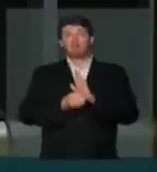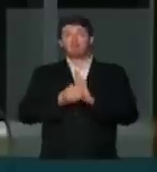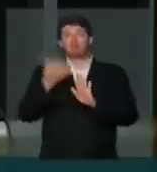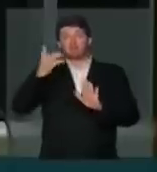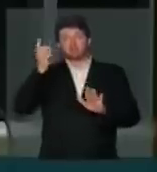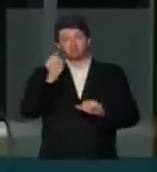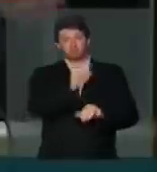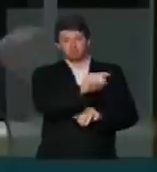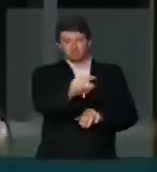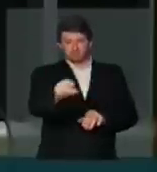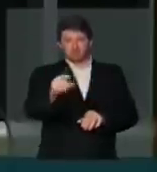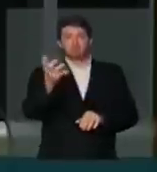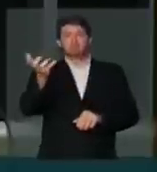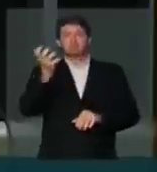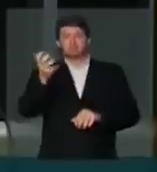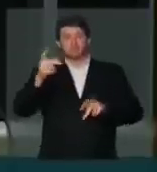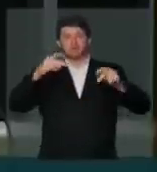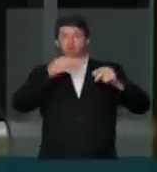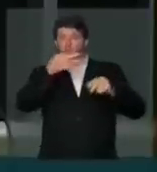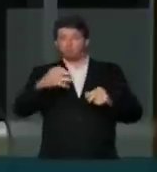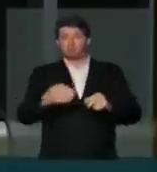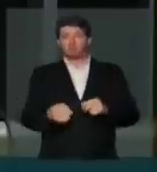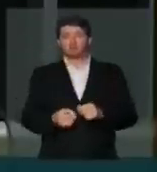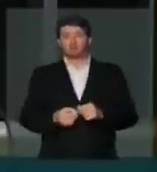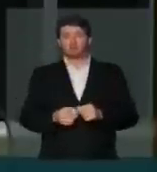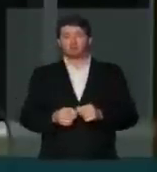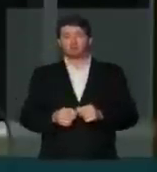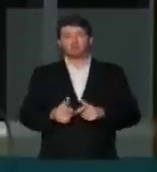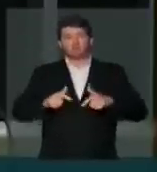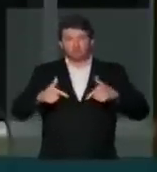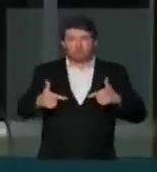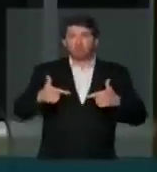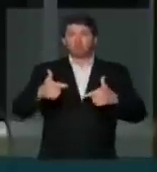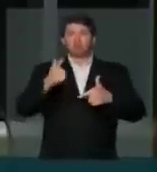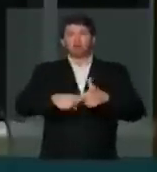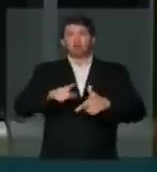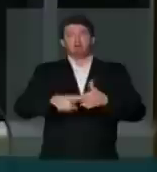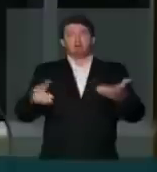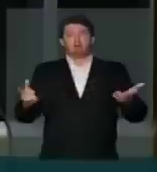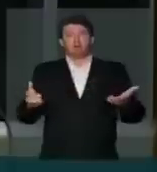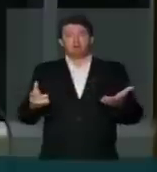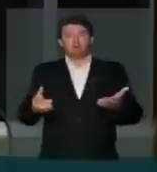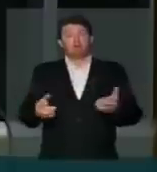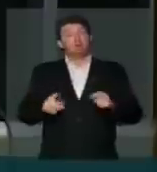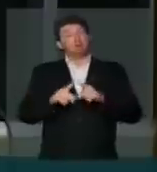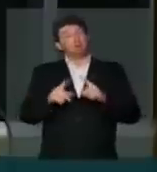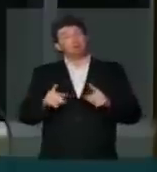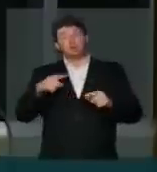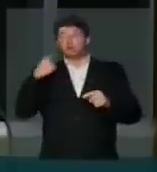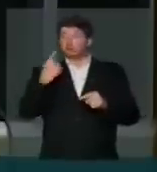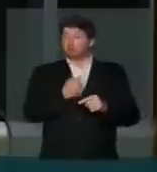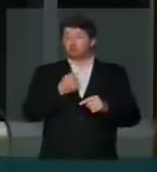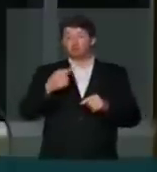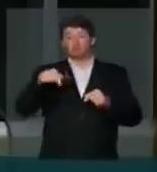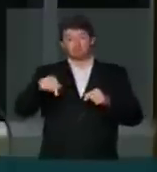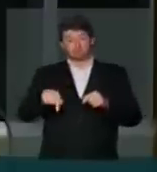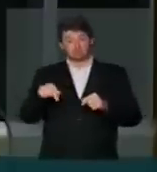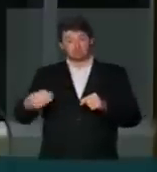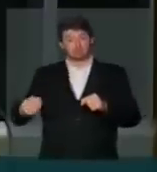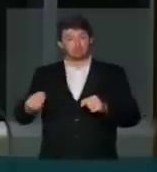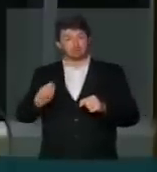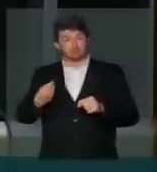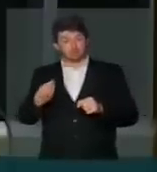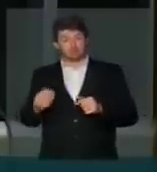parlamentares, querem uma postura, no mínimo, de enfrentar o problema. Sob pena de nós estarmos aqui